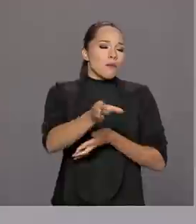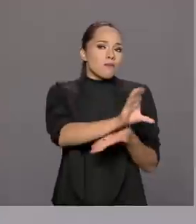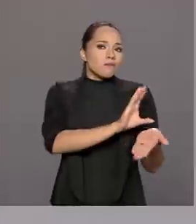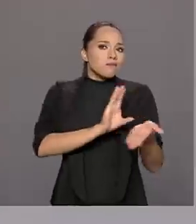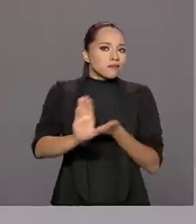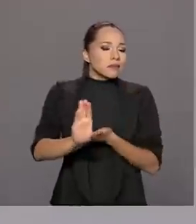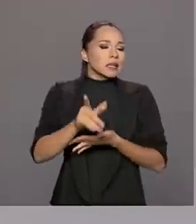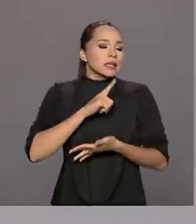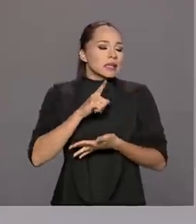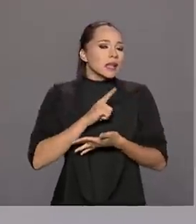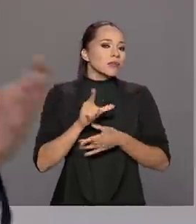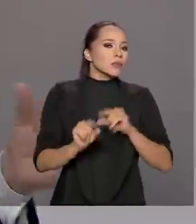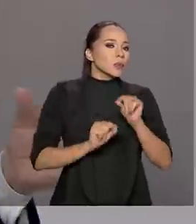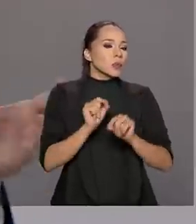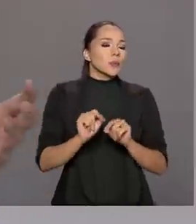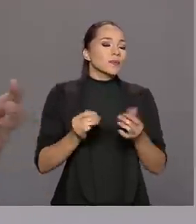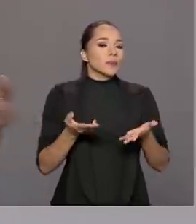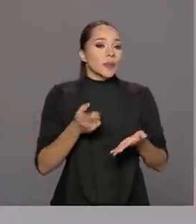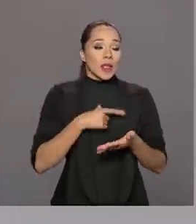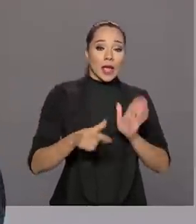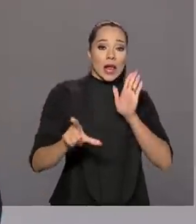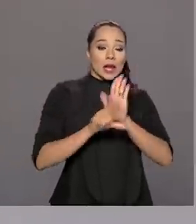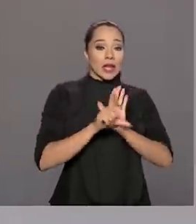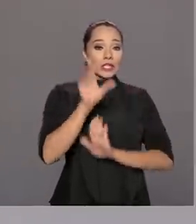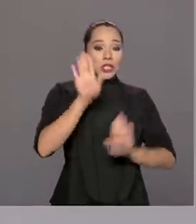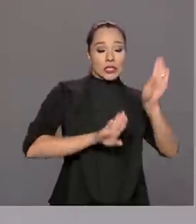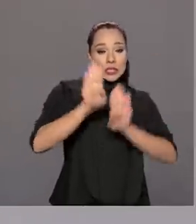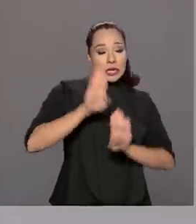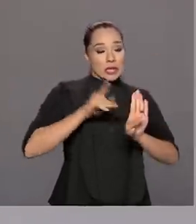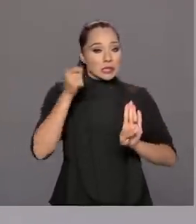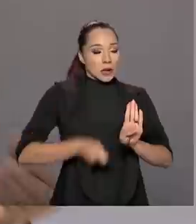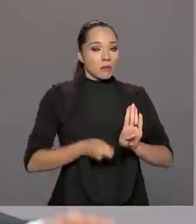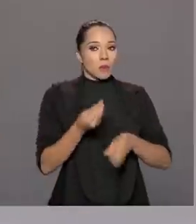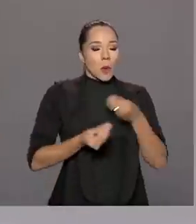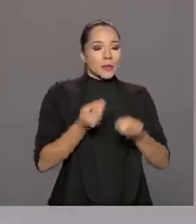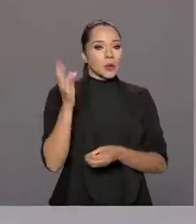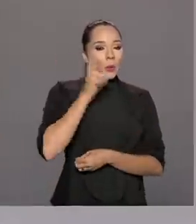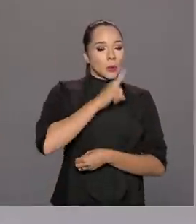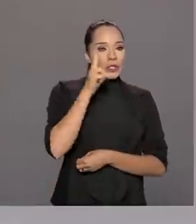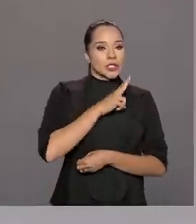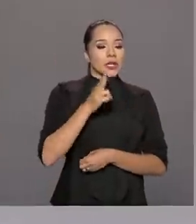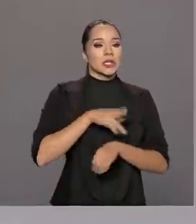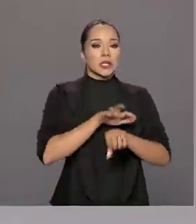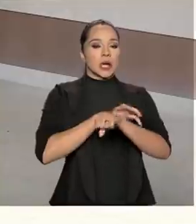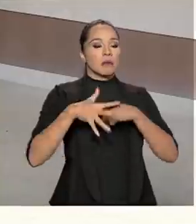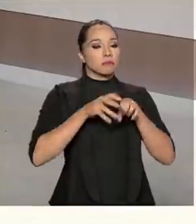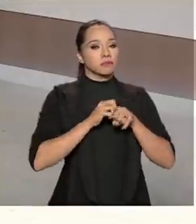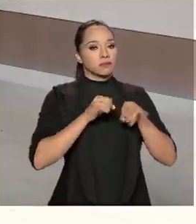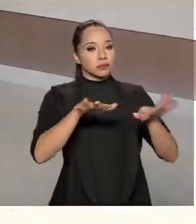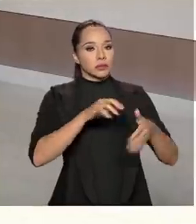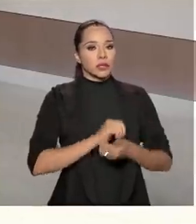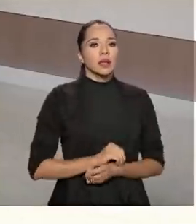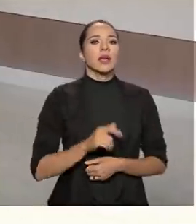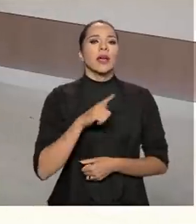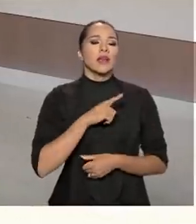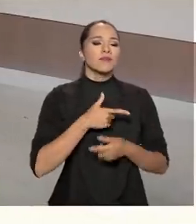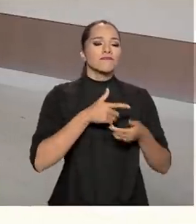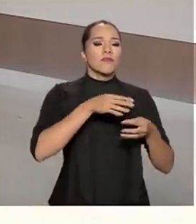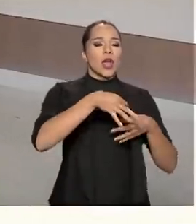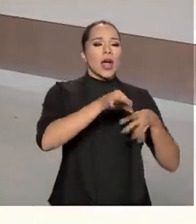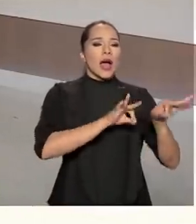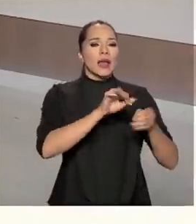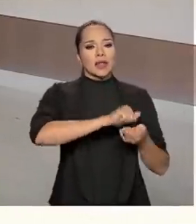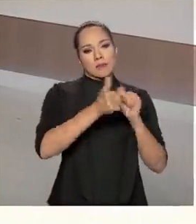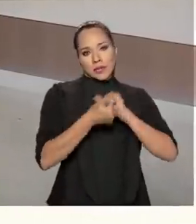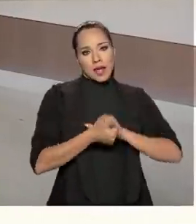tendo a circunstância de que a lei de licitações, por conta da emergência da pandemia de covid-19, ela foi flexibilizada